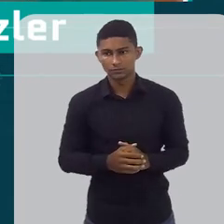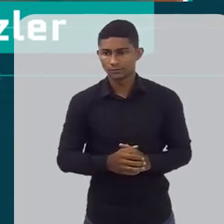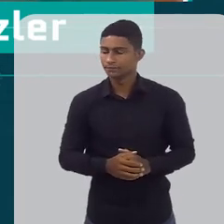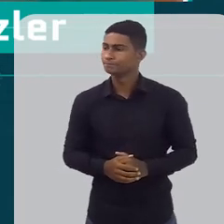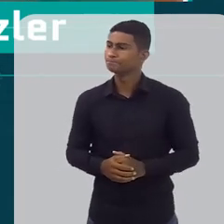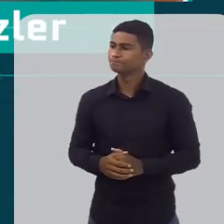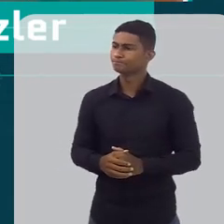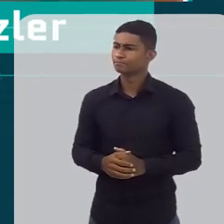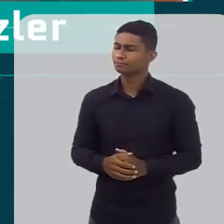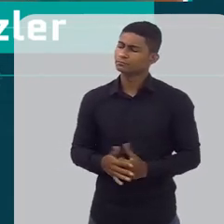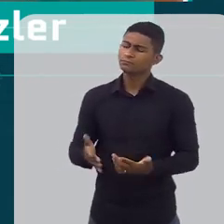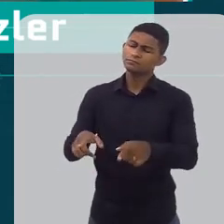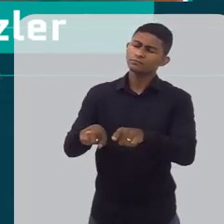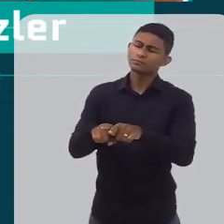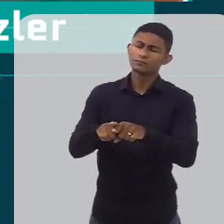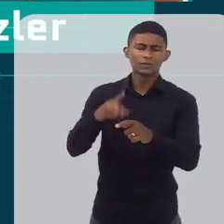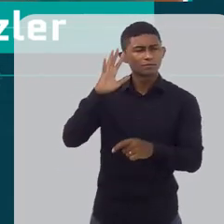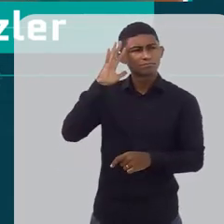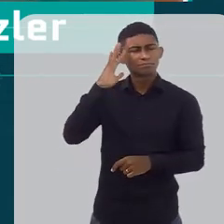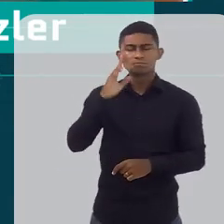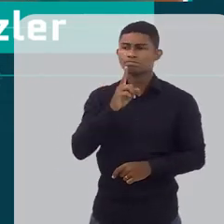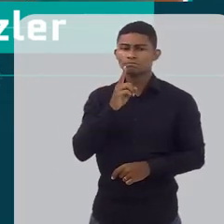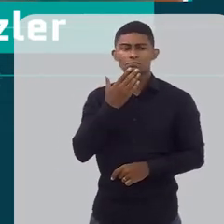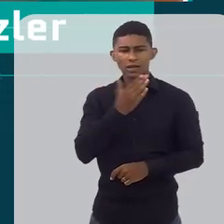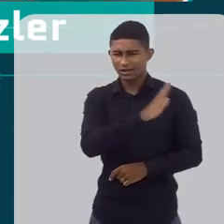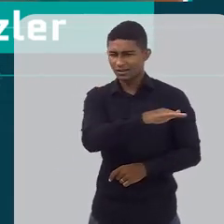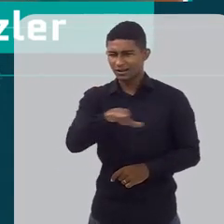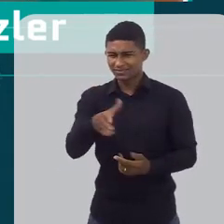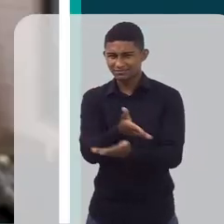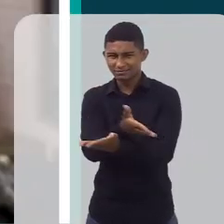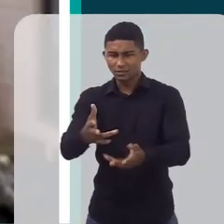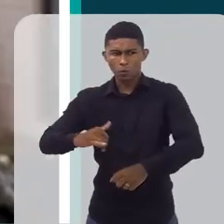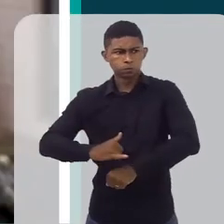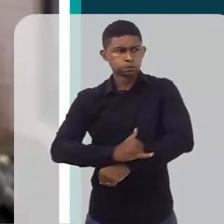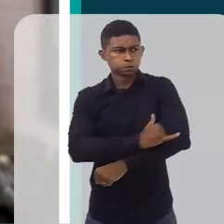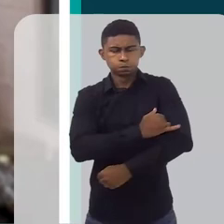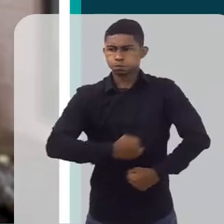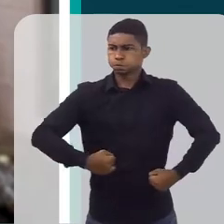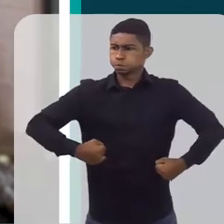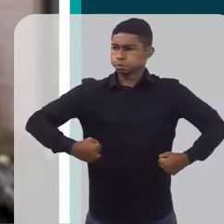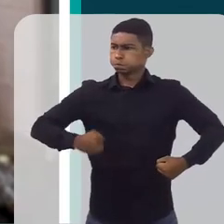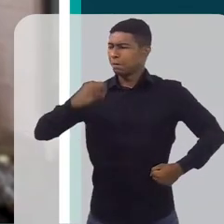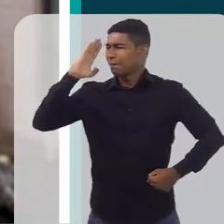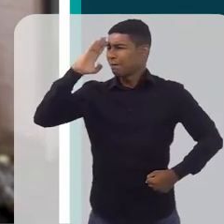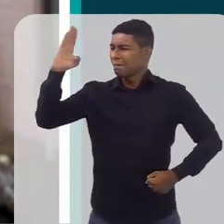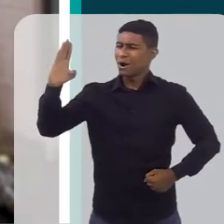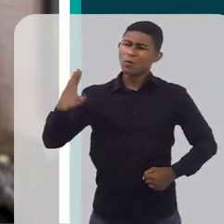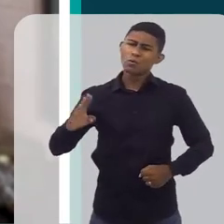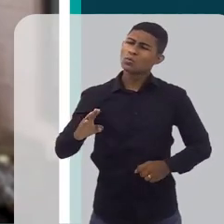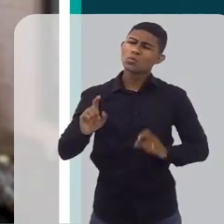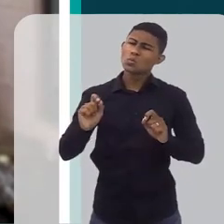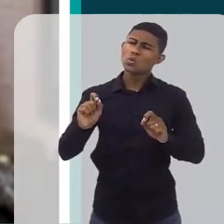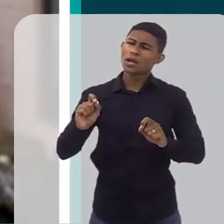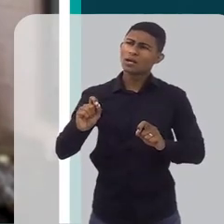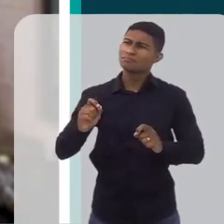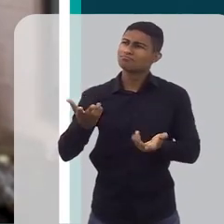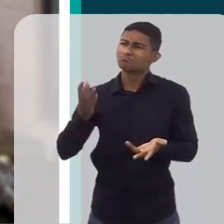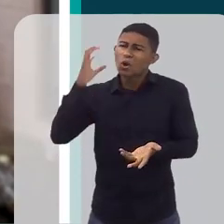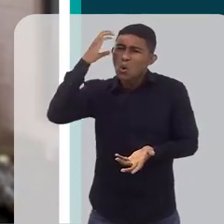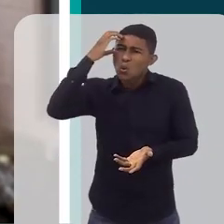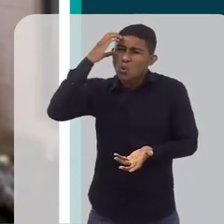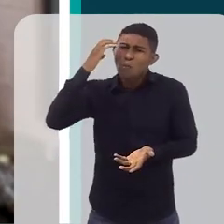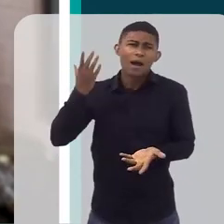a principal causa da obesidade infantil é o fator genético ou é a questão mesmo